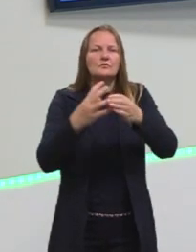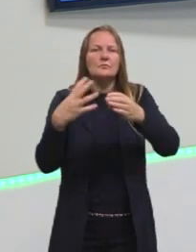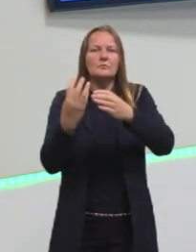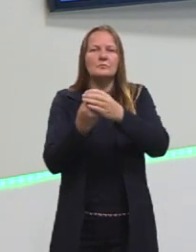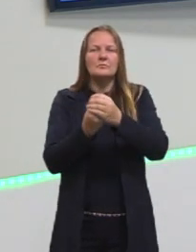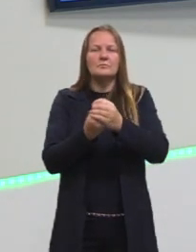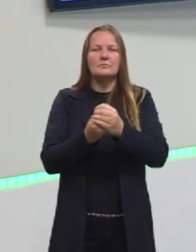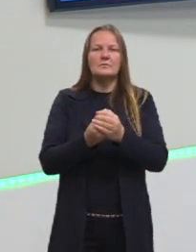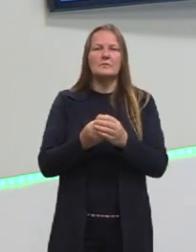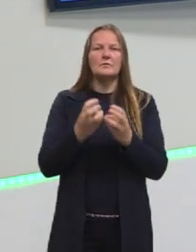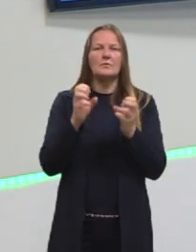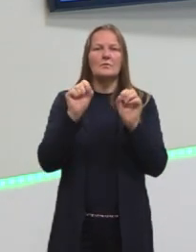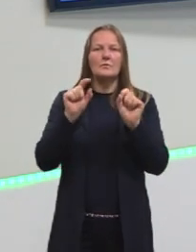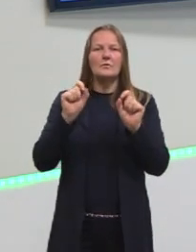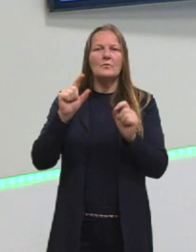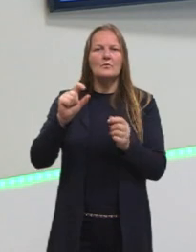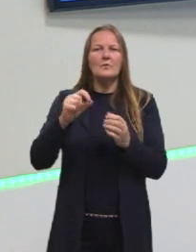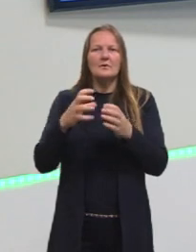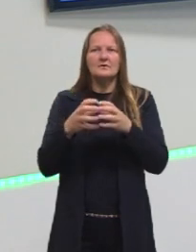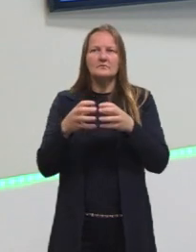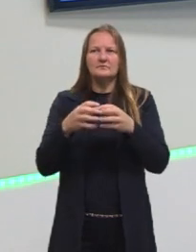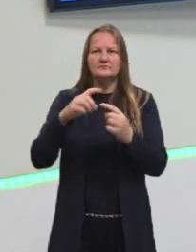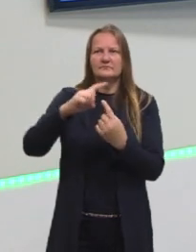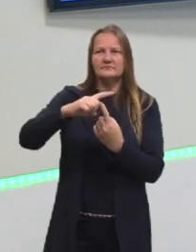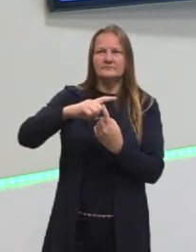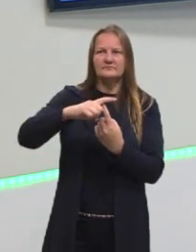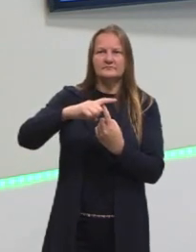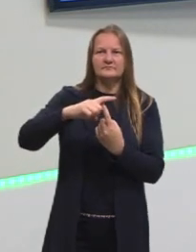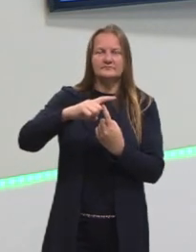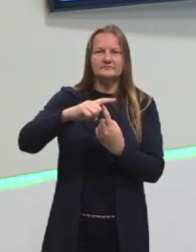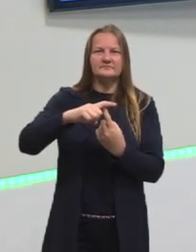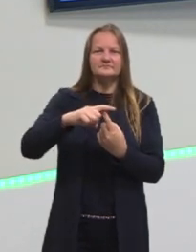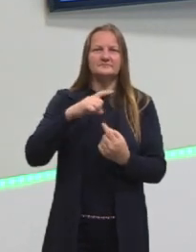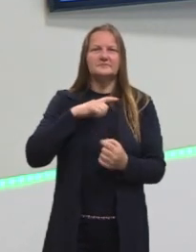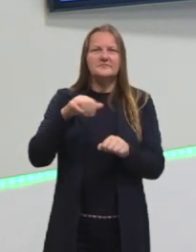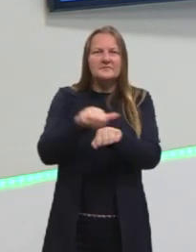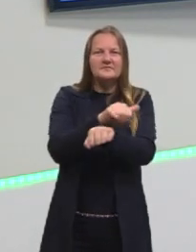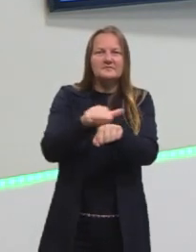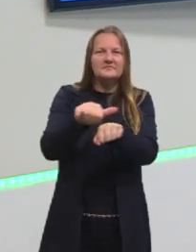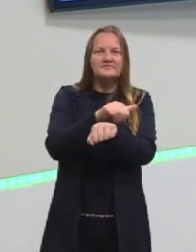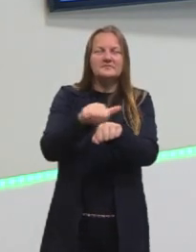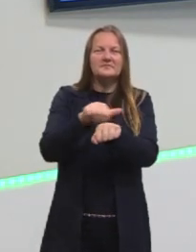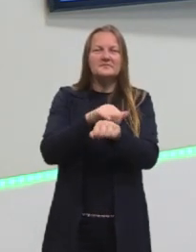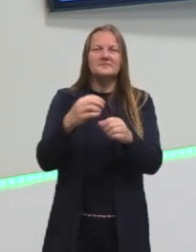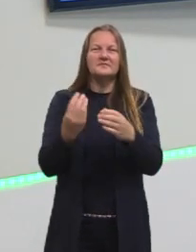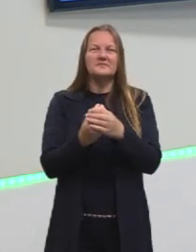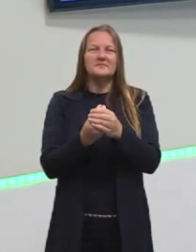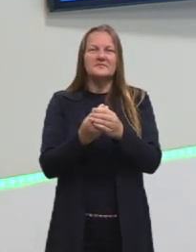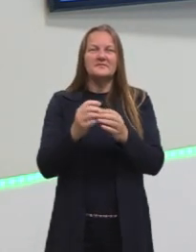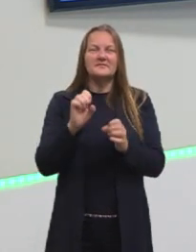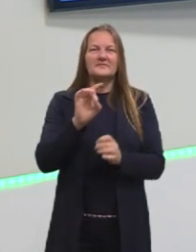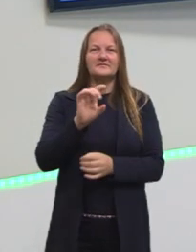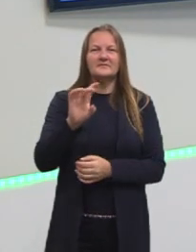quais são os tipos de agrupamentos, quais as técnicas que envolvem cada um deles.